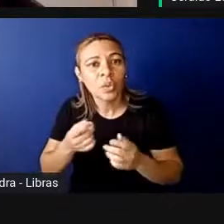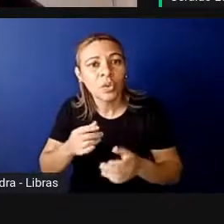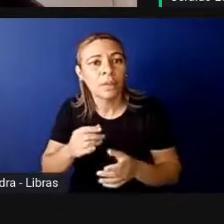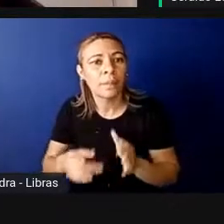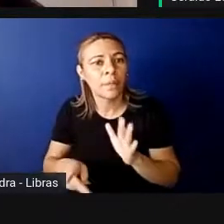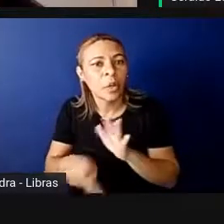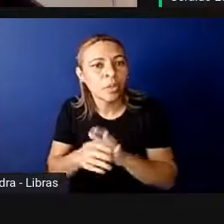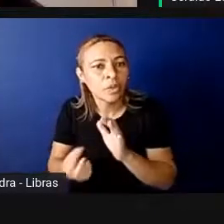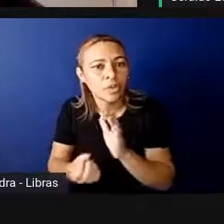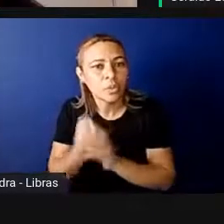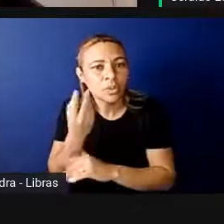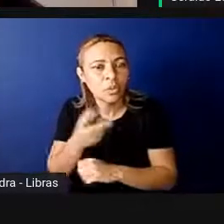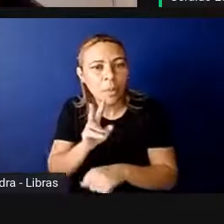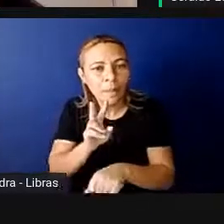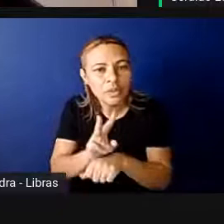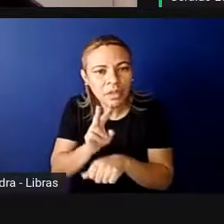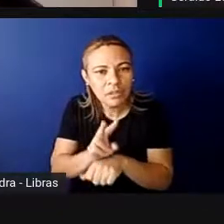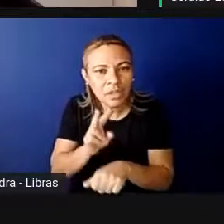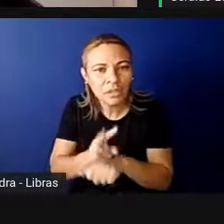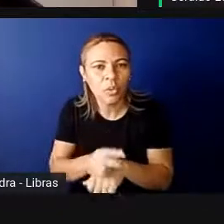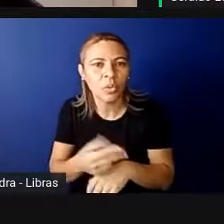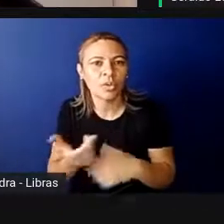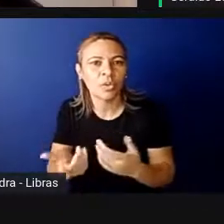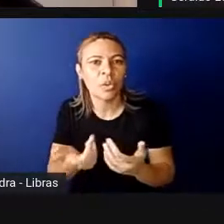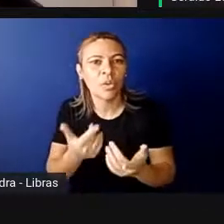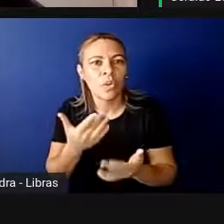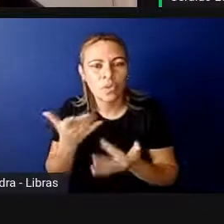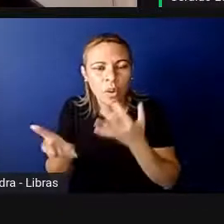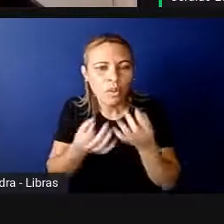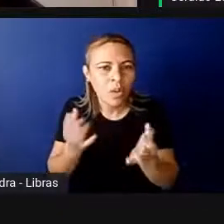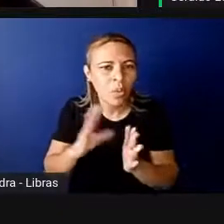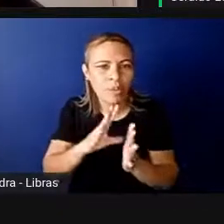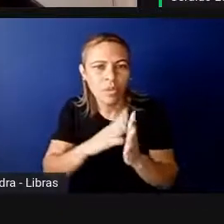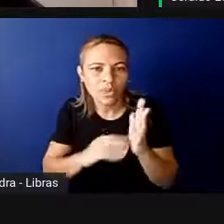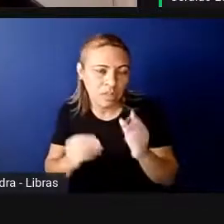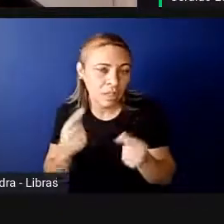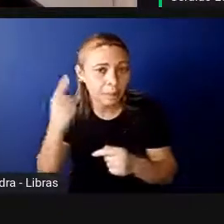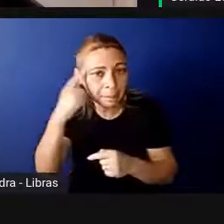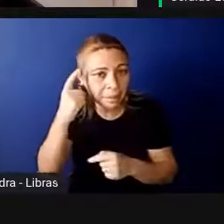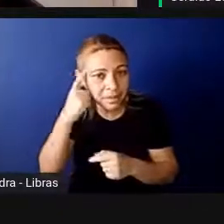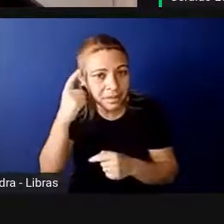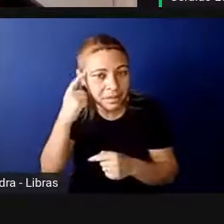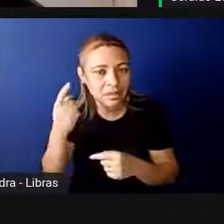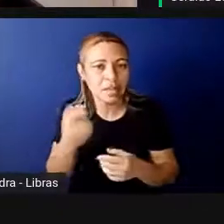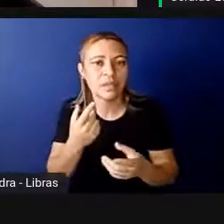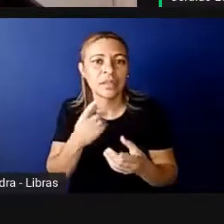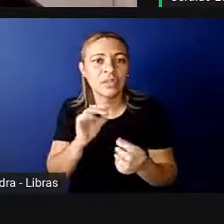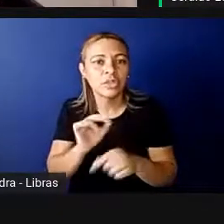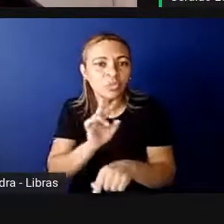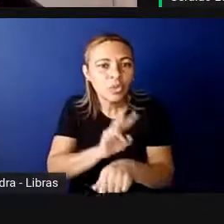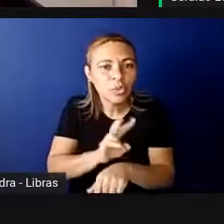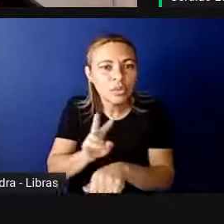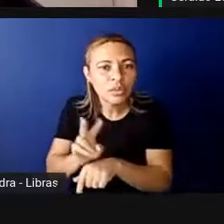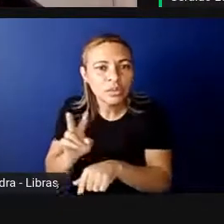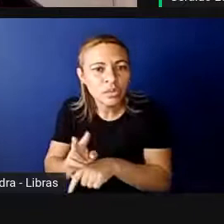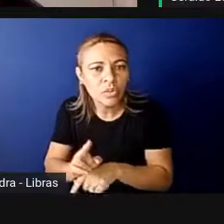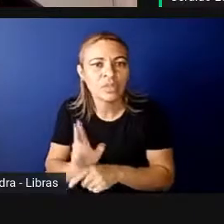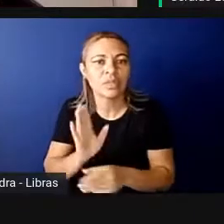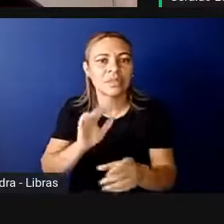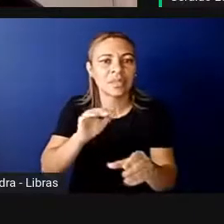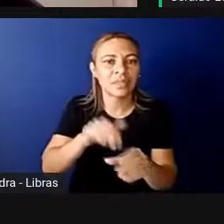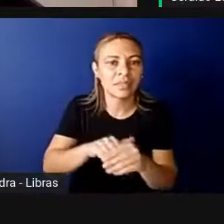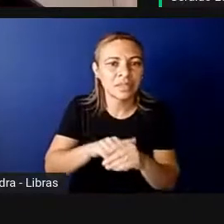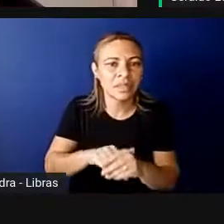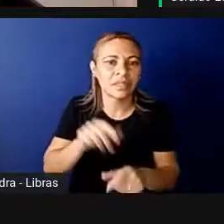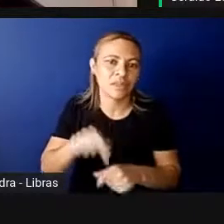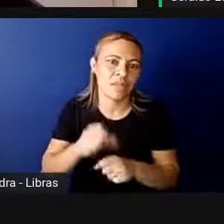observatório ou qual é o modelo que se poderia pensar de monitoramento das eleições esse ano,